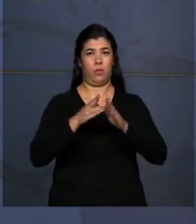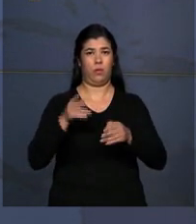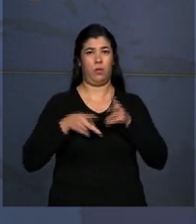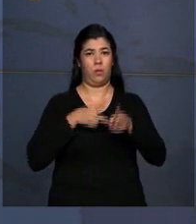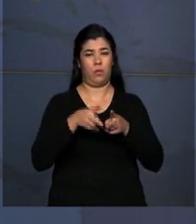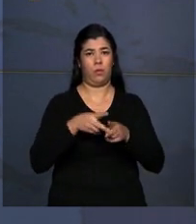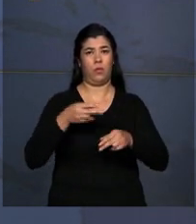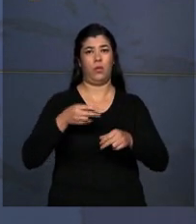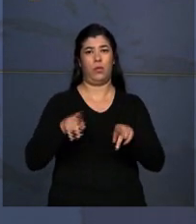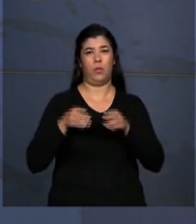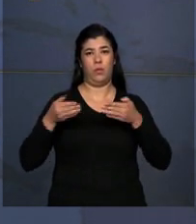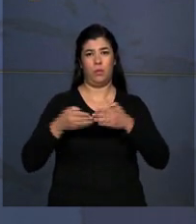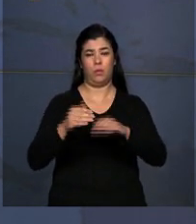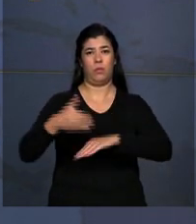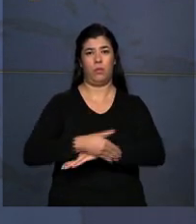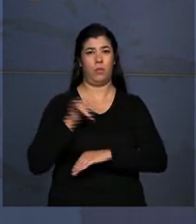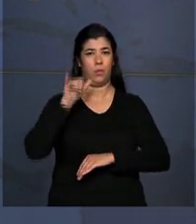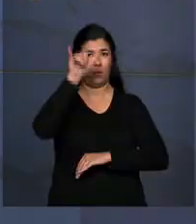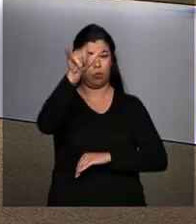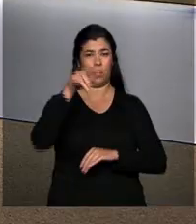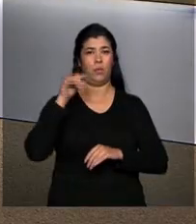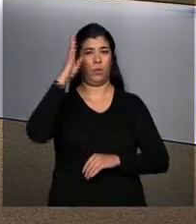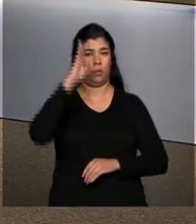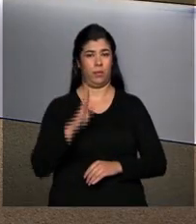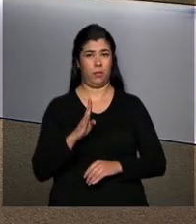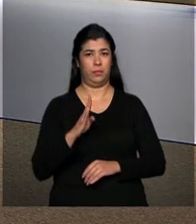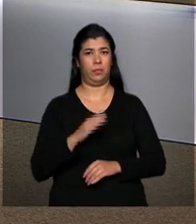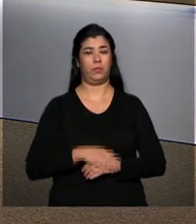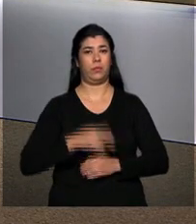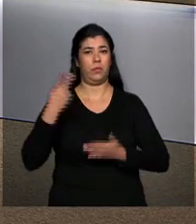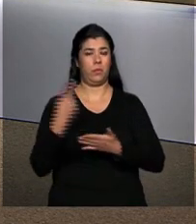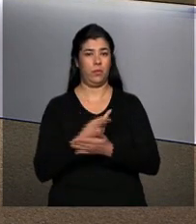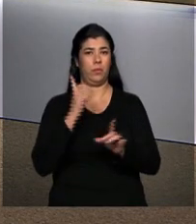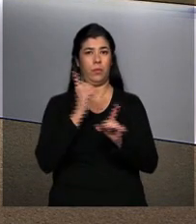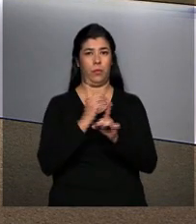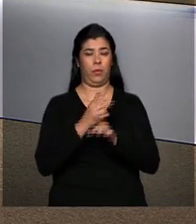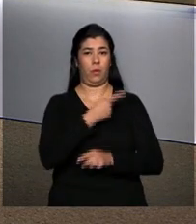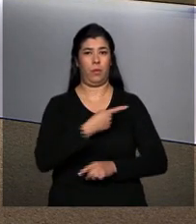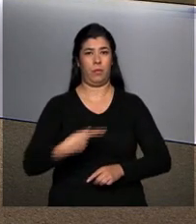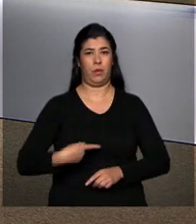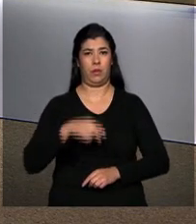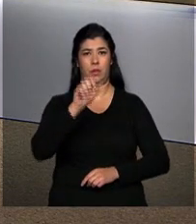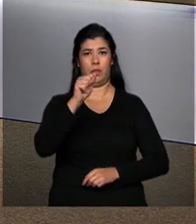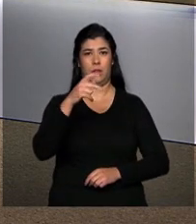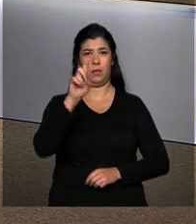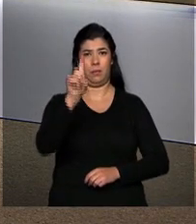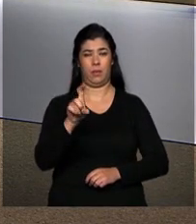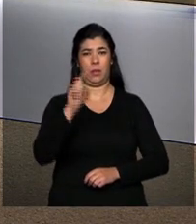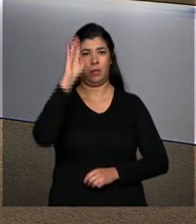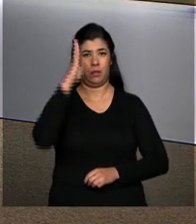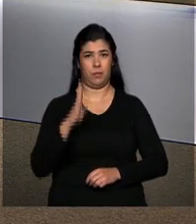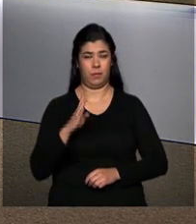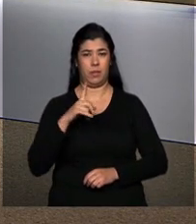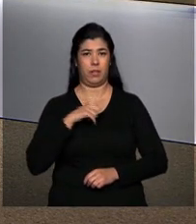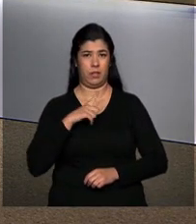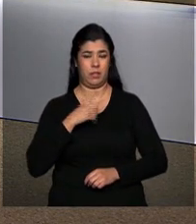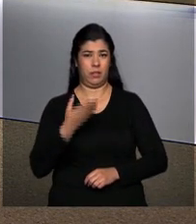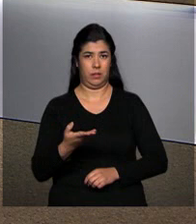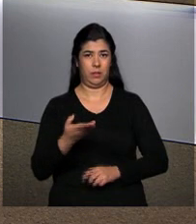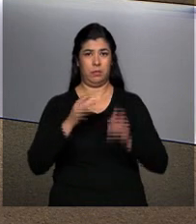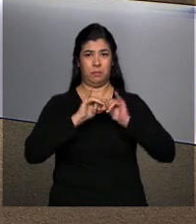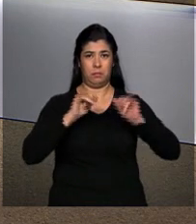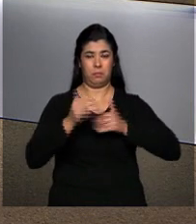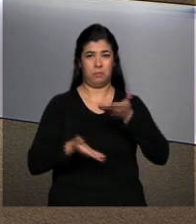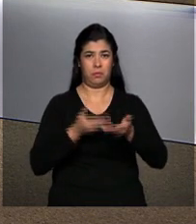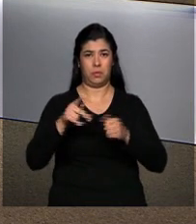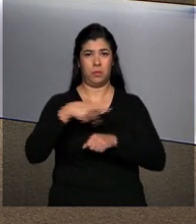ferrovias, portos e aeroportos do Brasil. E durante o encontro, o presidente da Apex Brasil, Agência Brasileira de Promoção